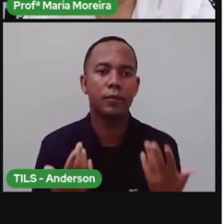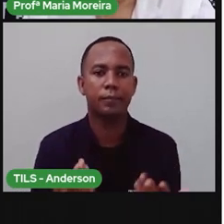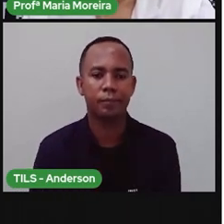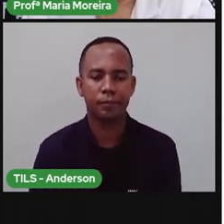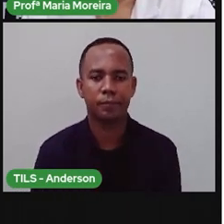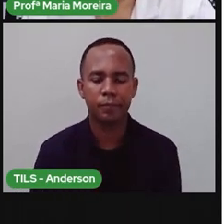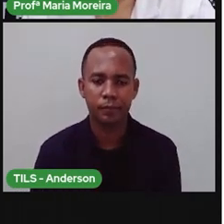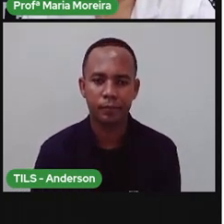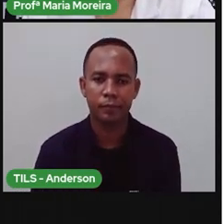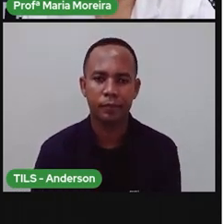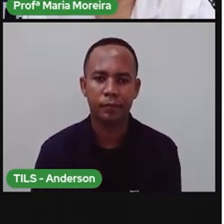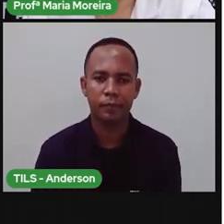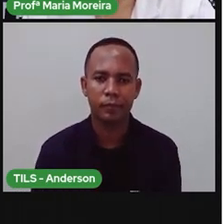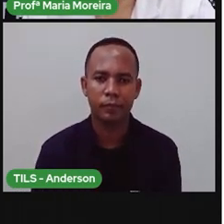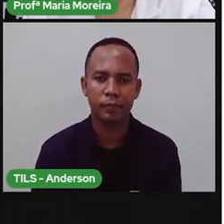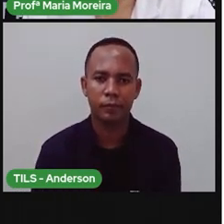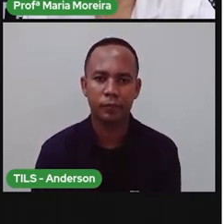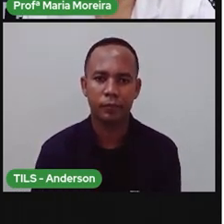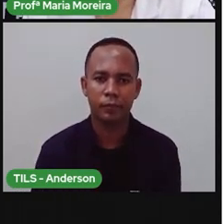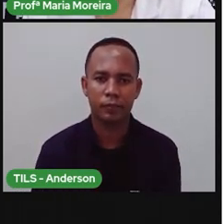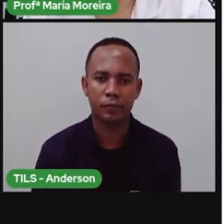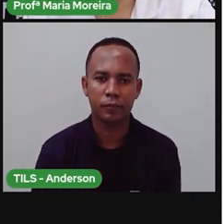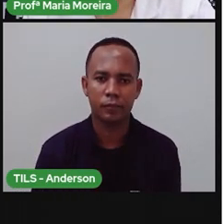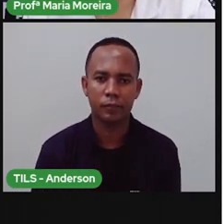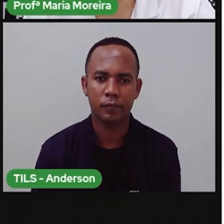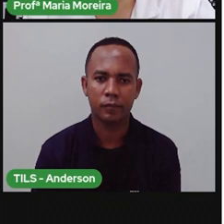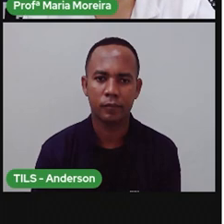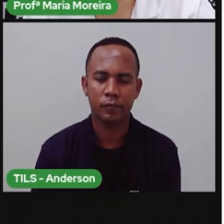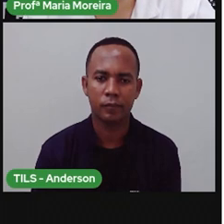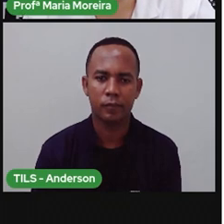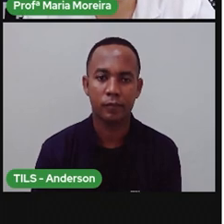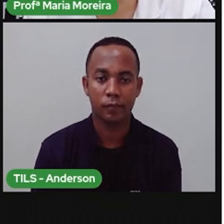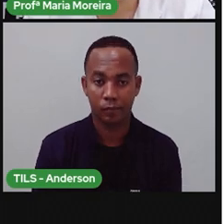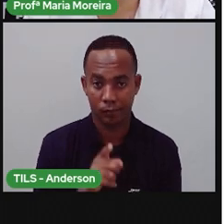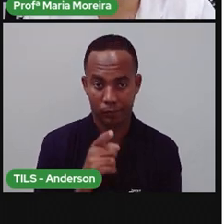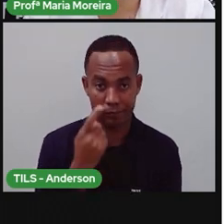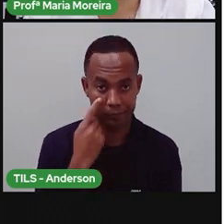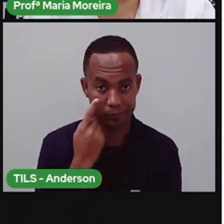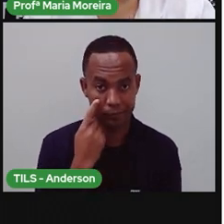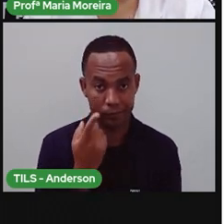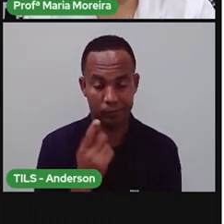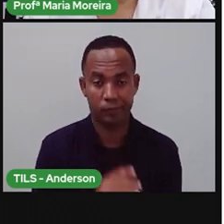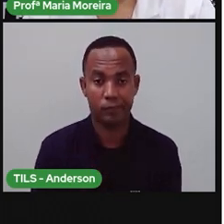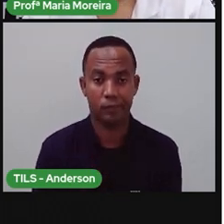tá? Vamos lá, vamos, vamos, vamos, vamos, vamos. Enquanto isso, a gente passando aqui.